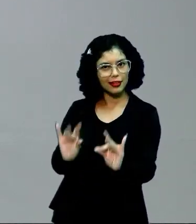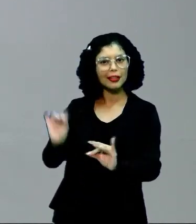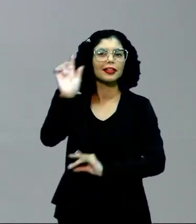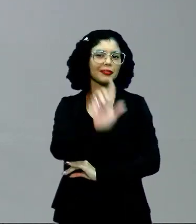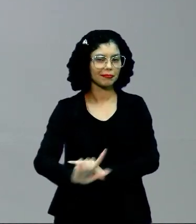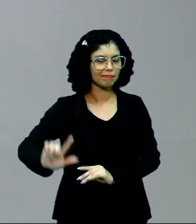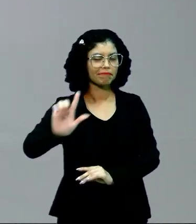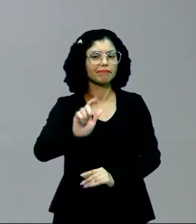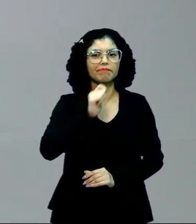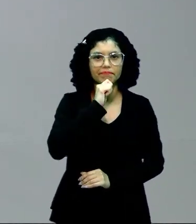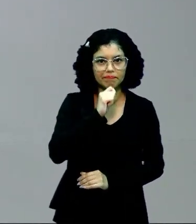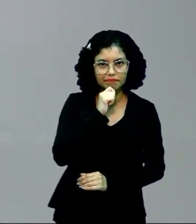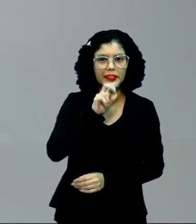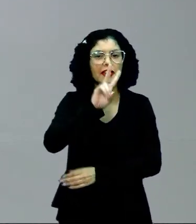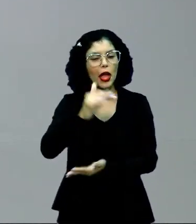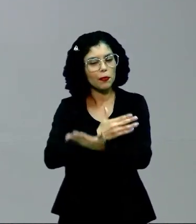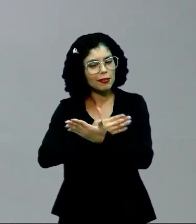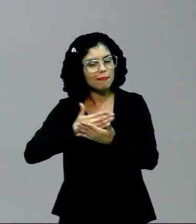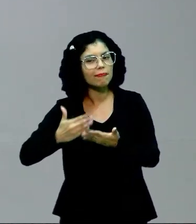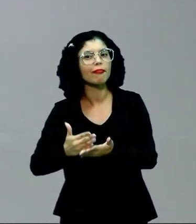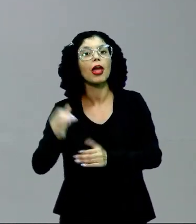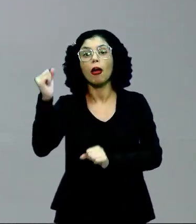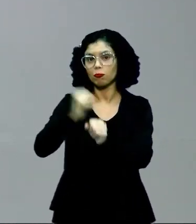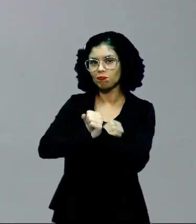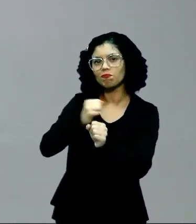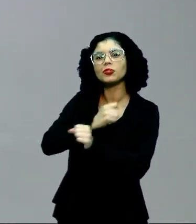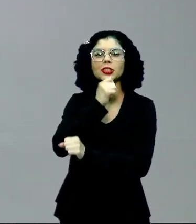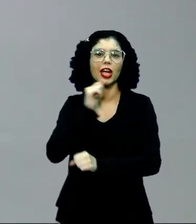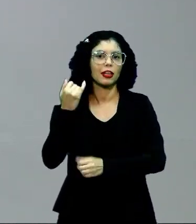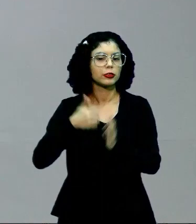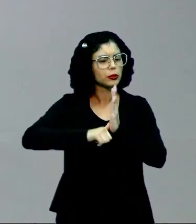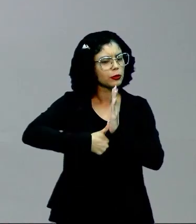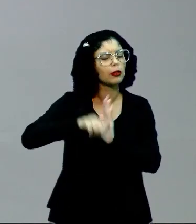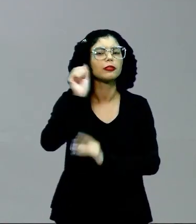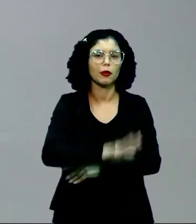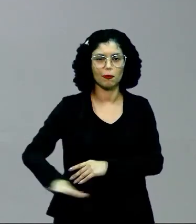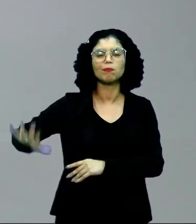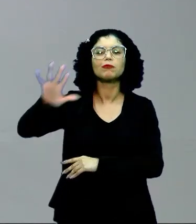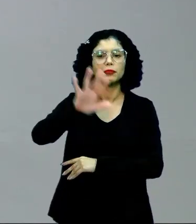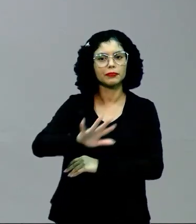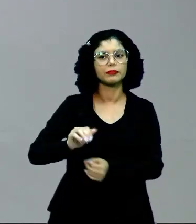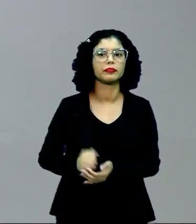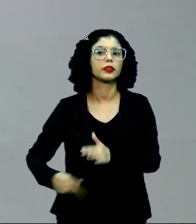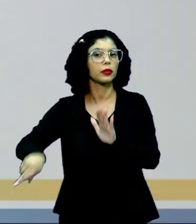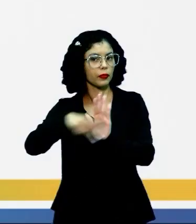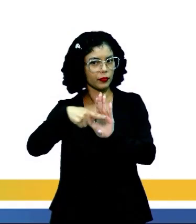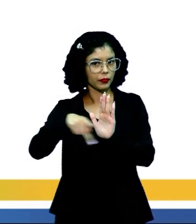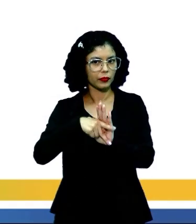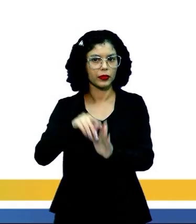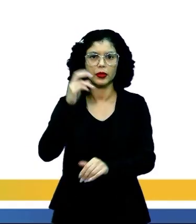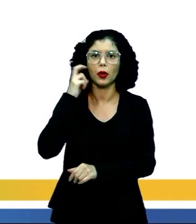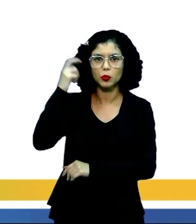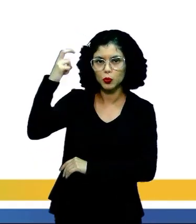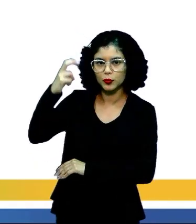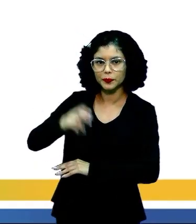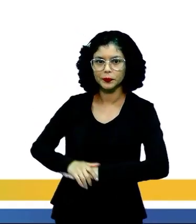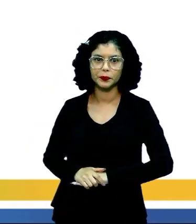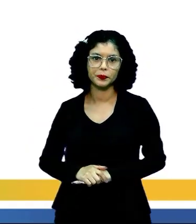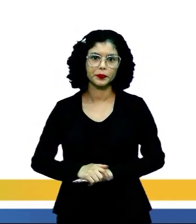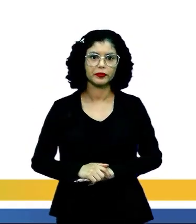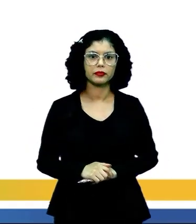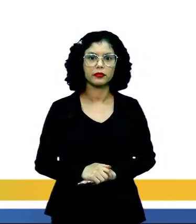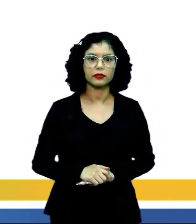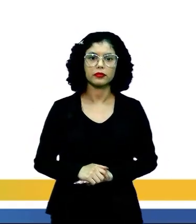literatura, que vai dar início à construção da identidade nacional, obviamente, na cultura. Vamos lá?